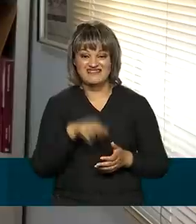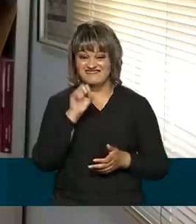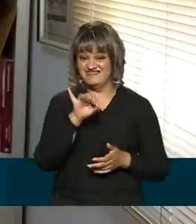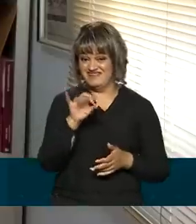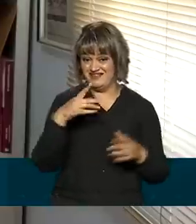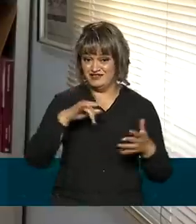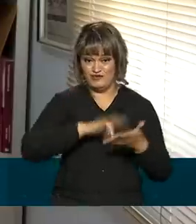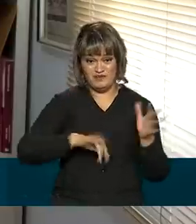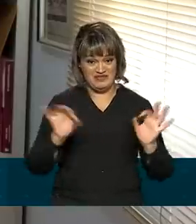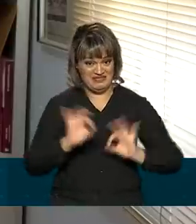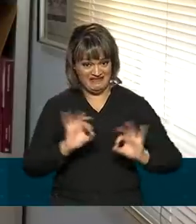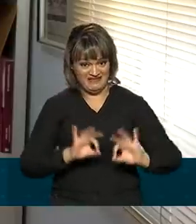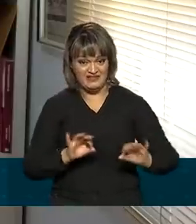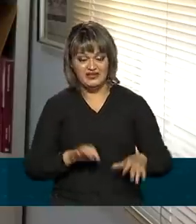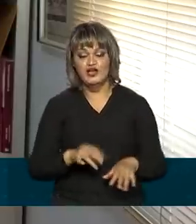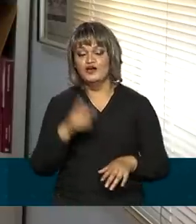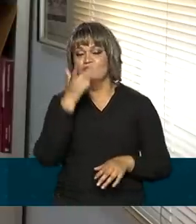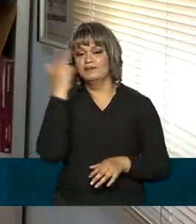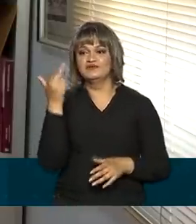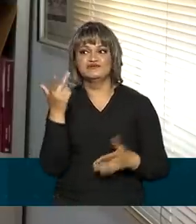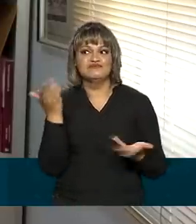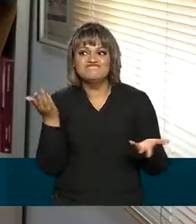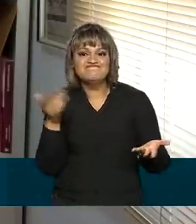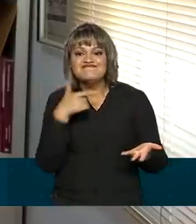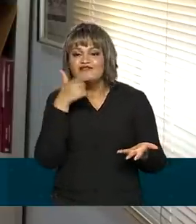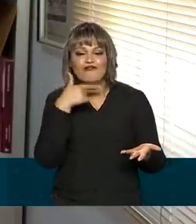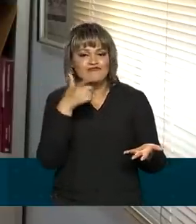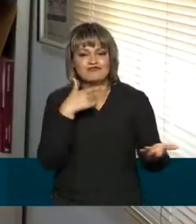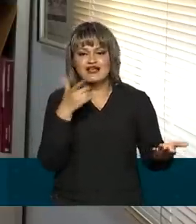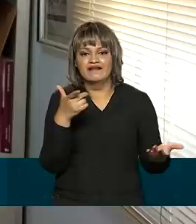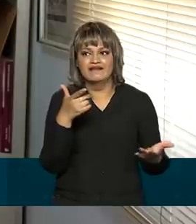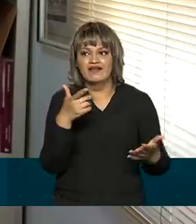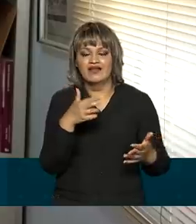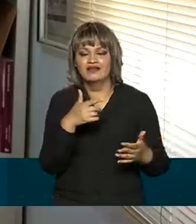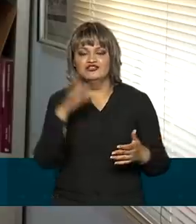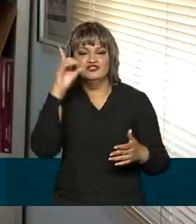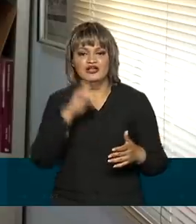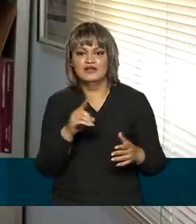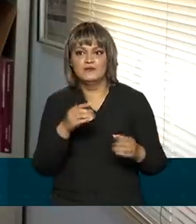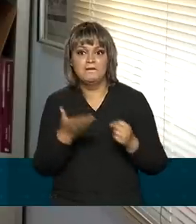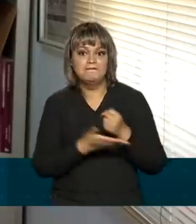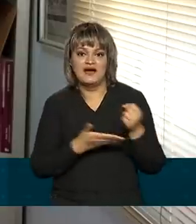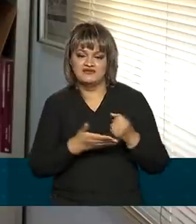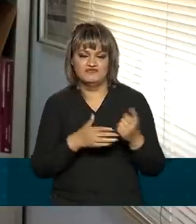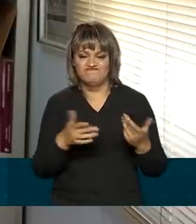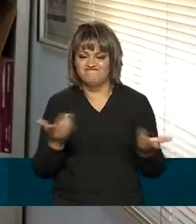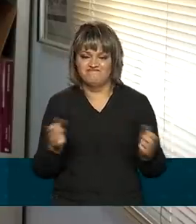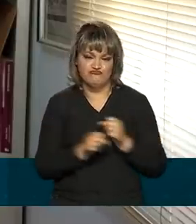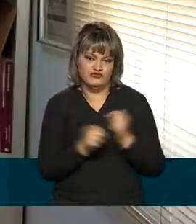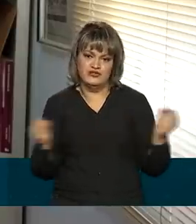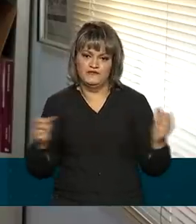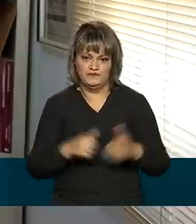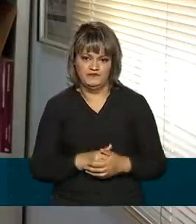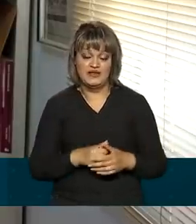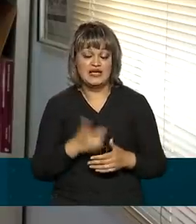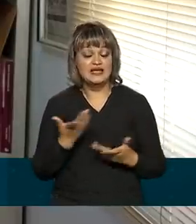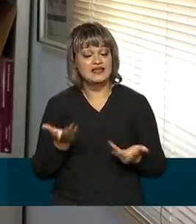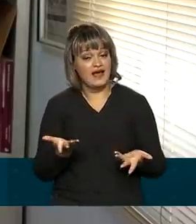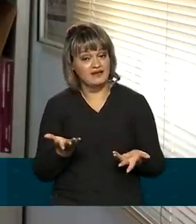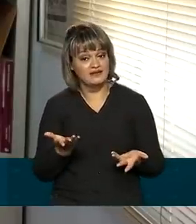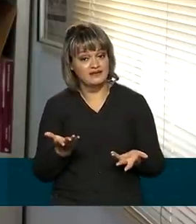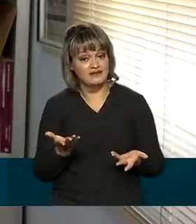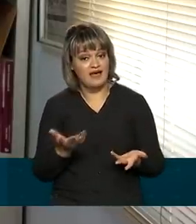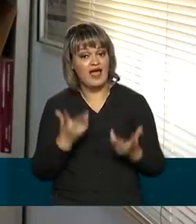esse documento, a pessoa fica impedida de exercer direitos civis e sociais e, na prática,